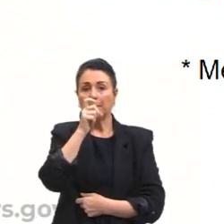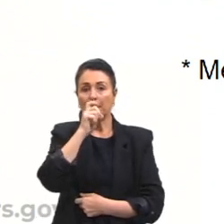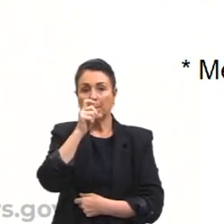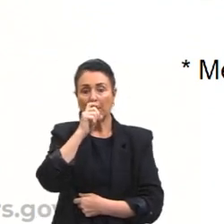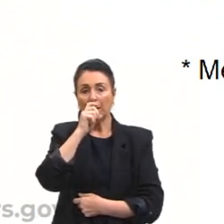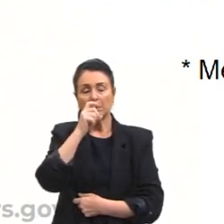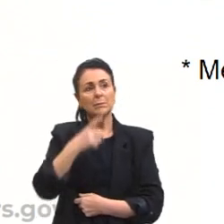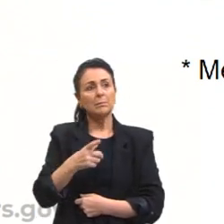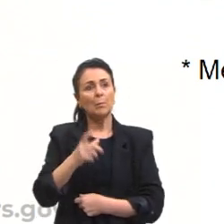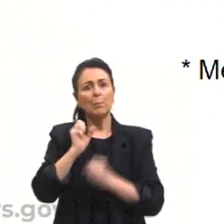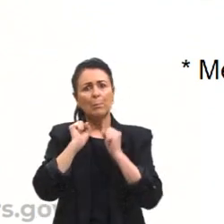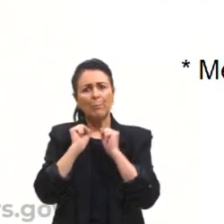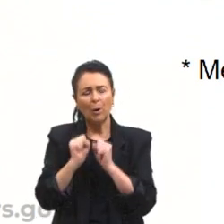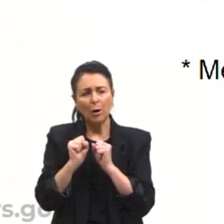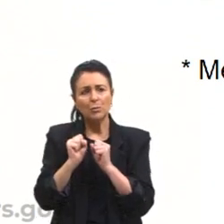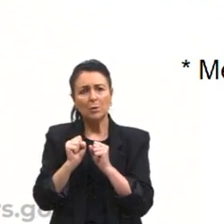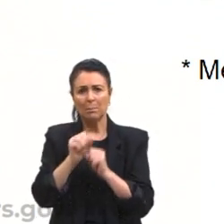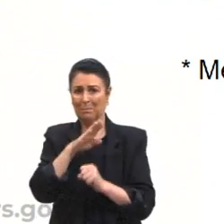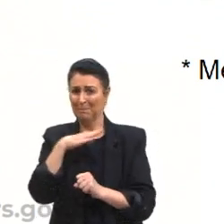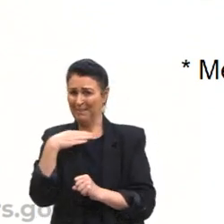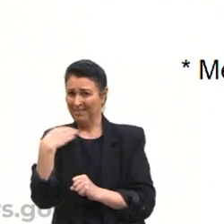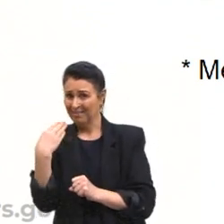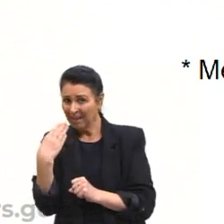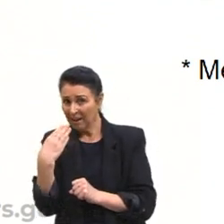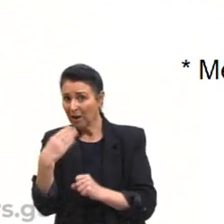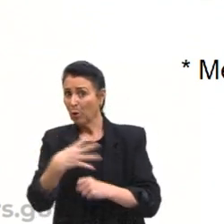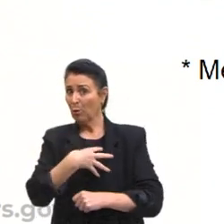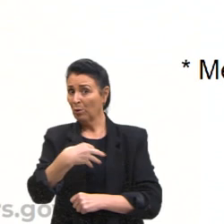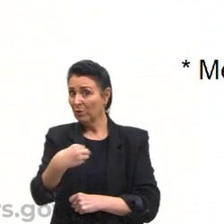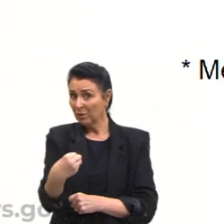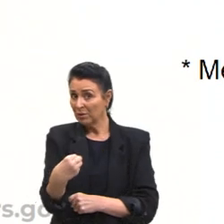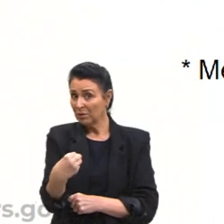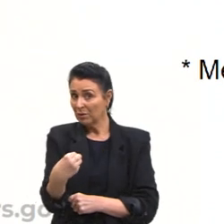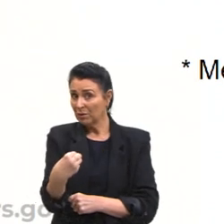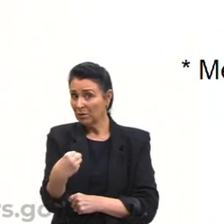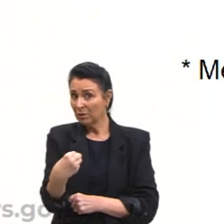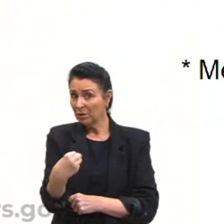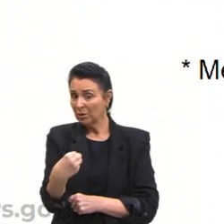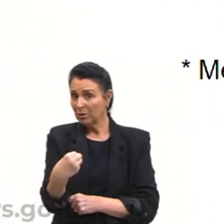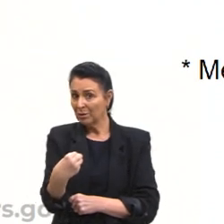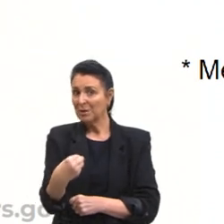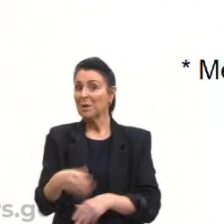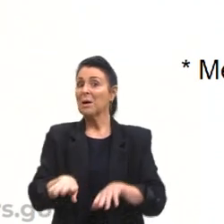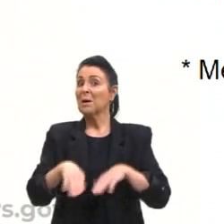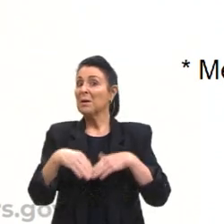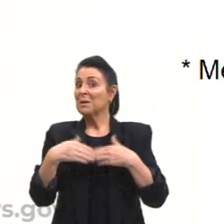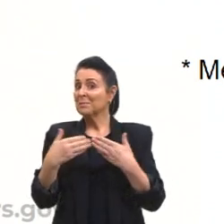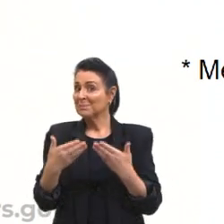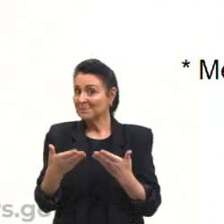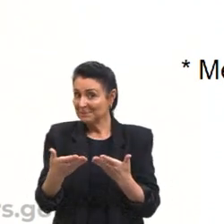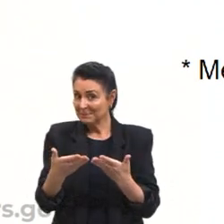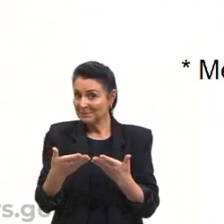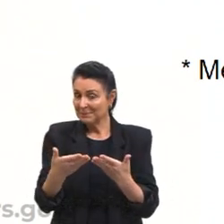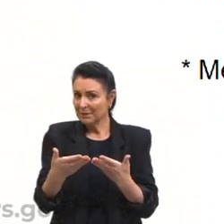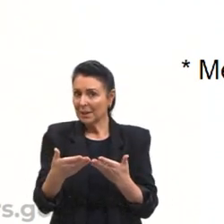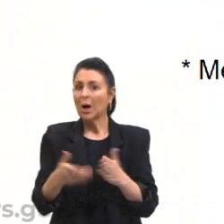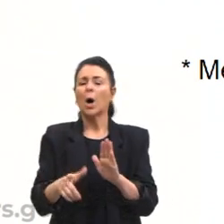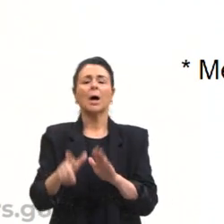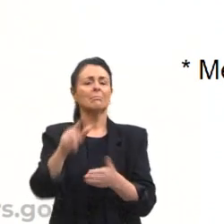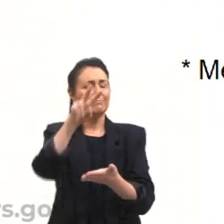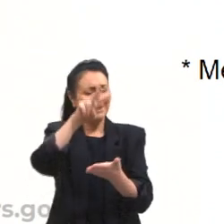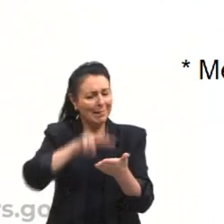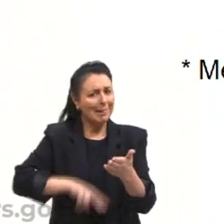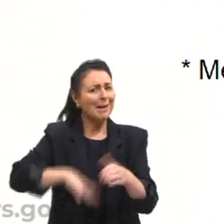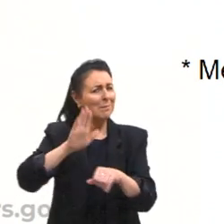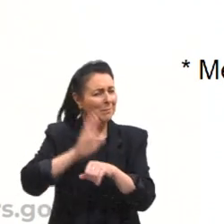o pai que decidia se o filho poderia continuar vivendo ou não. Mas enfim, essa é uma forma bem rápida, eu sugiro a você que leia mais sobre